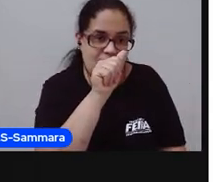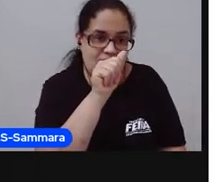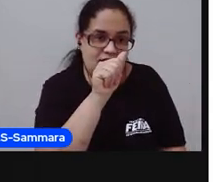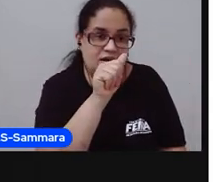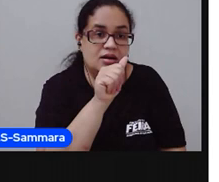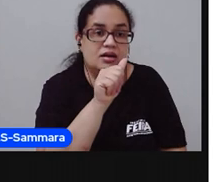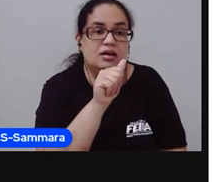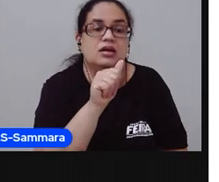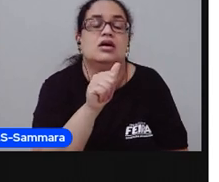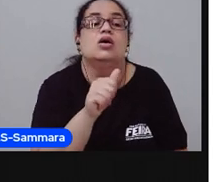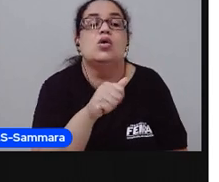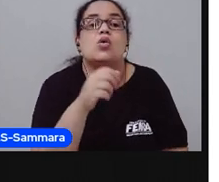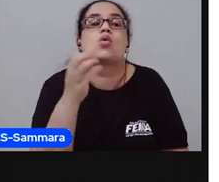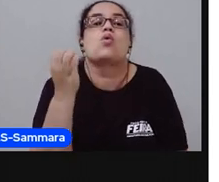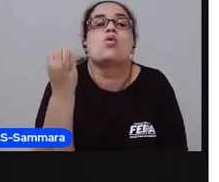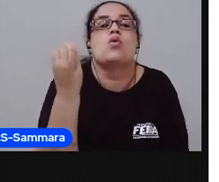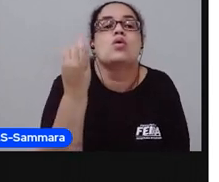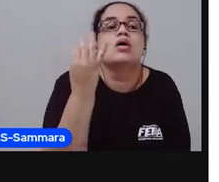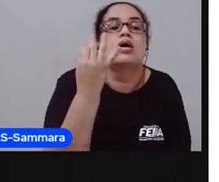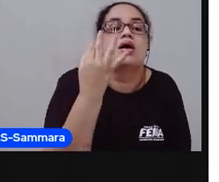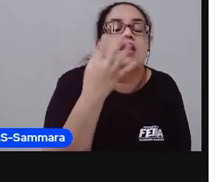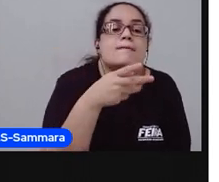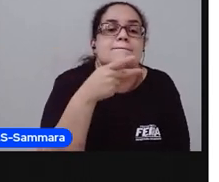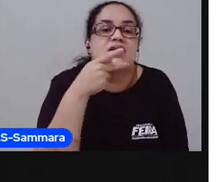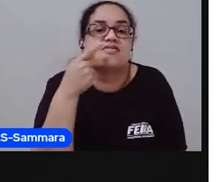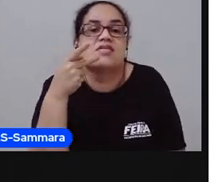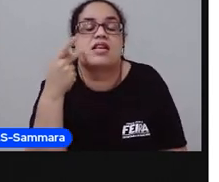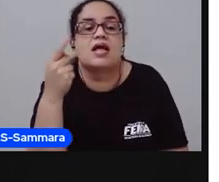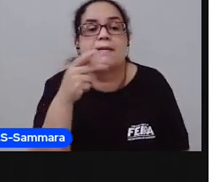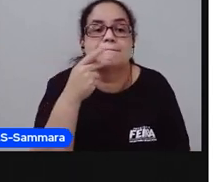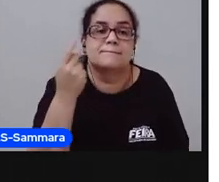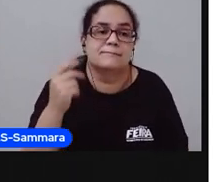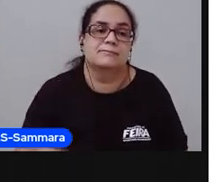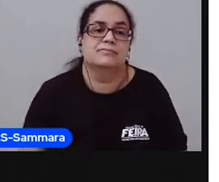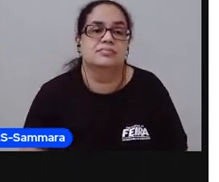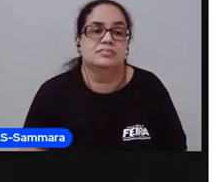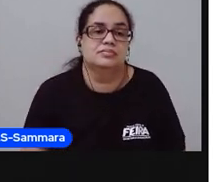Vamos ver quantas vezes a gente abre a boca pra falar essa palavra?